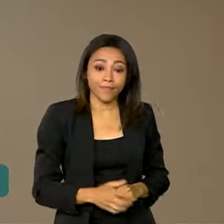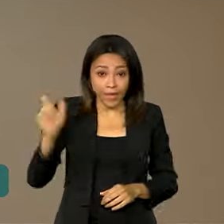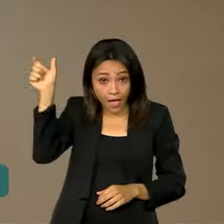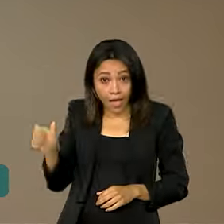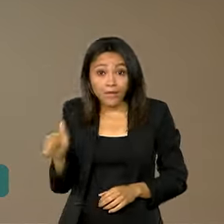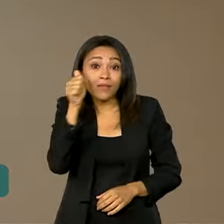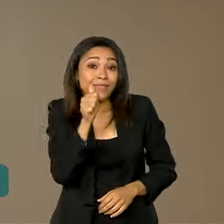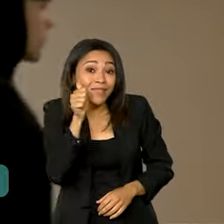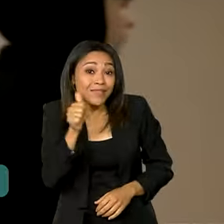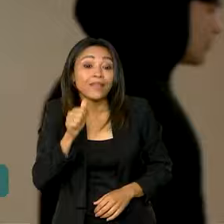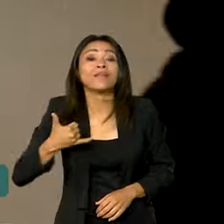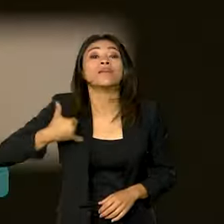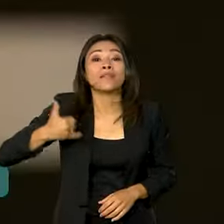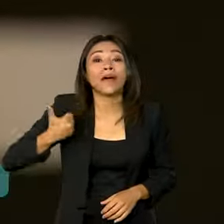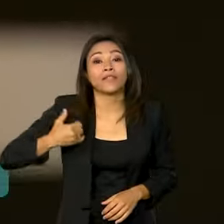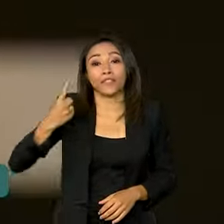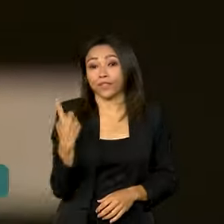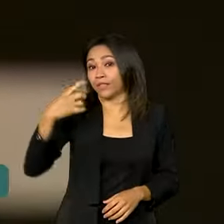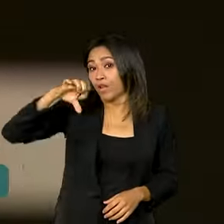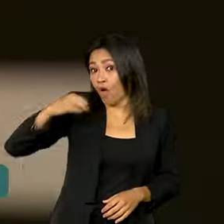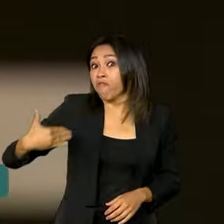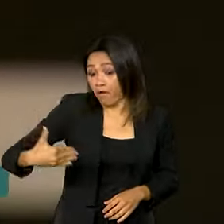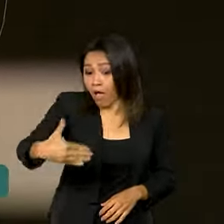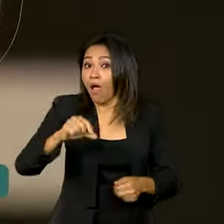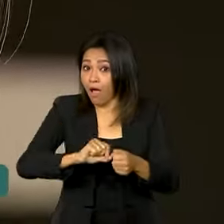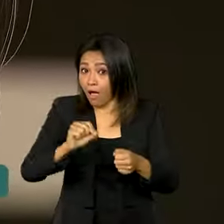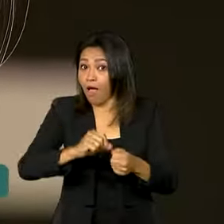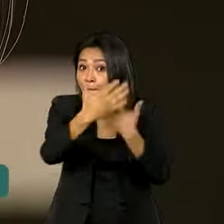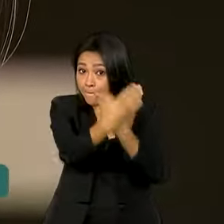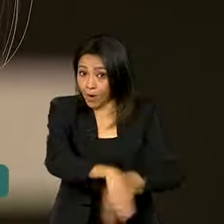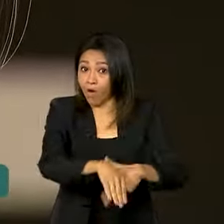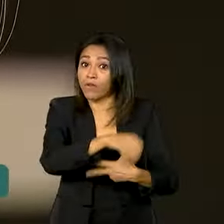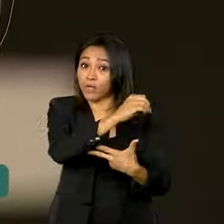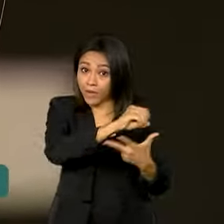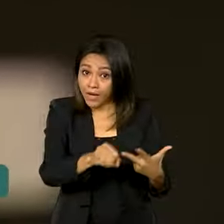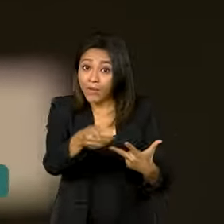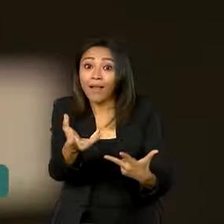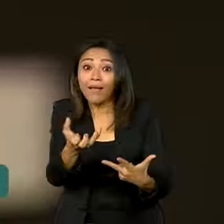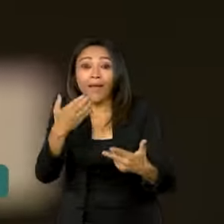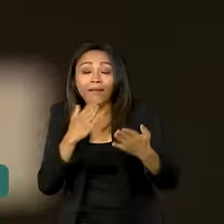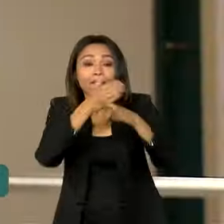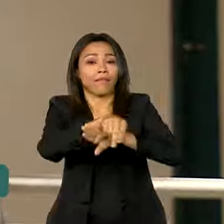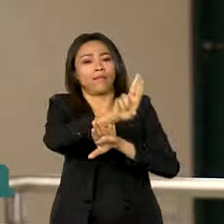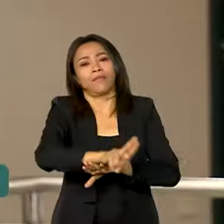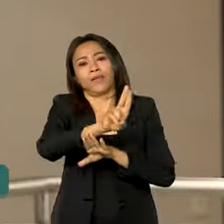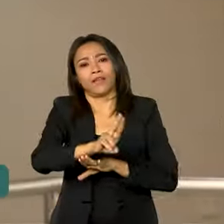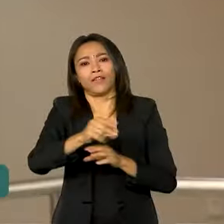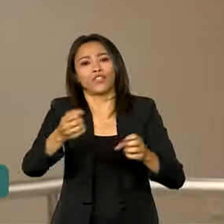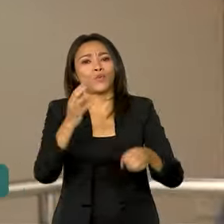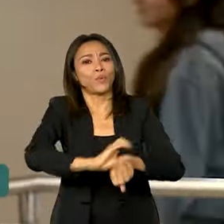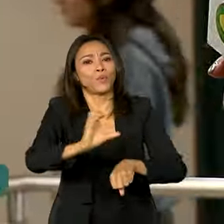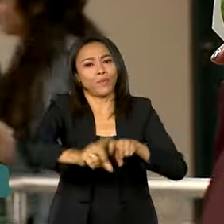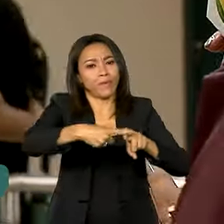Rafaela tem 19 anos. Vai fazer o Enem para tentar uma vaga numa faculdade de medicina. Esta